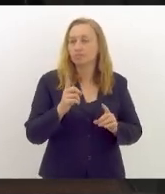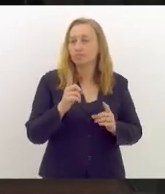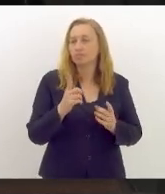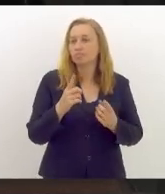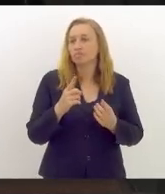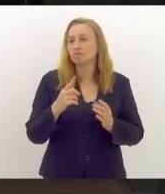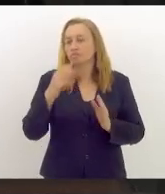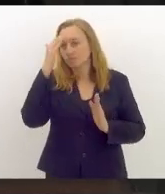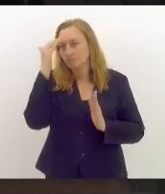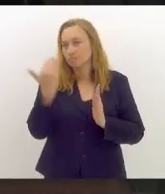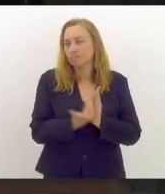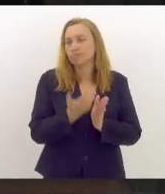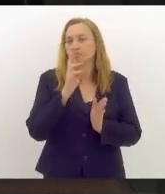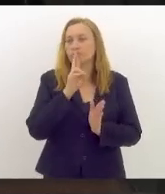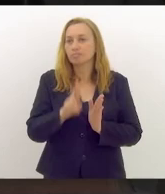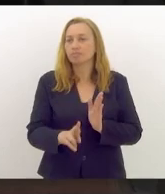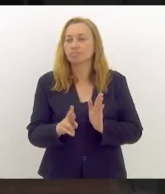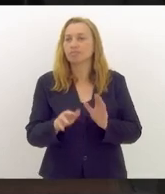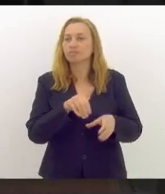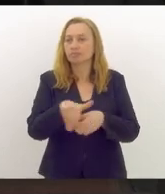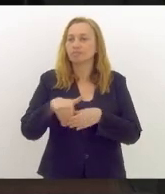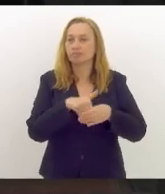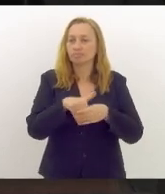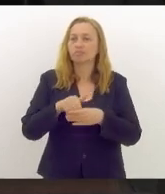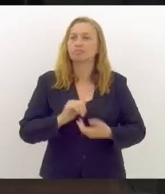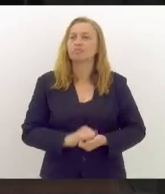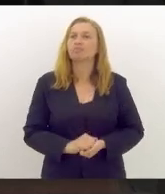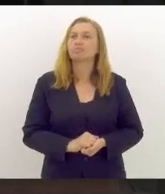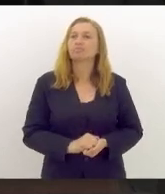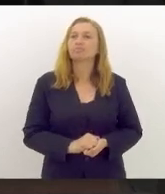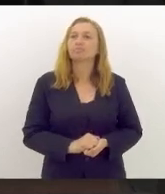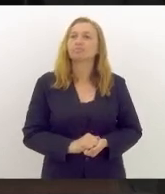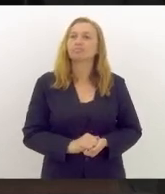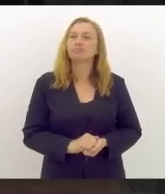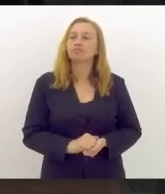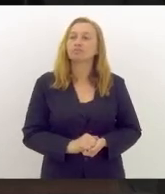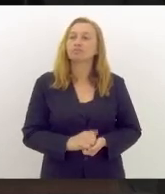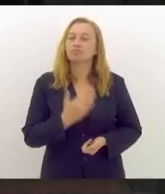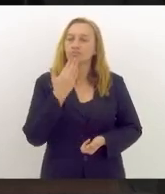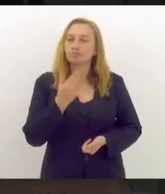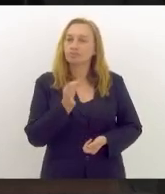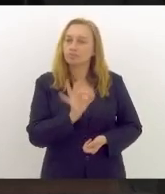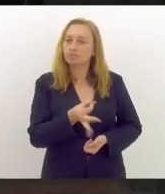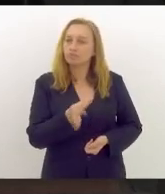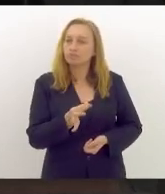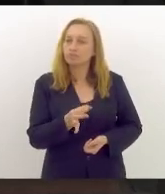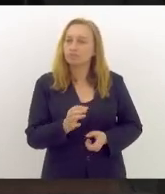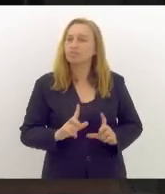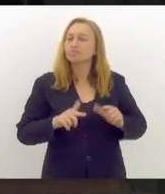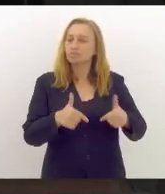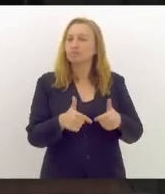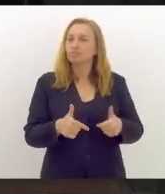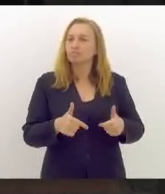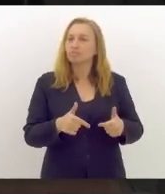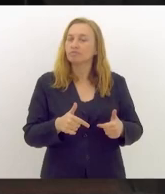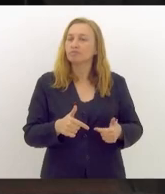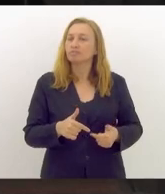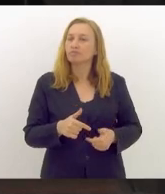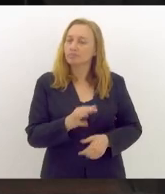urnas, em ofensa ao Estado Democrático de Direito, e pedir especificamente que se tome uma providência objetiva,